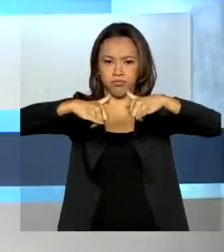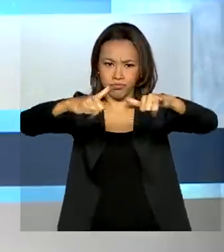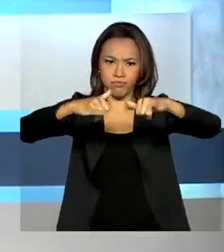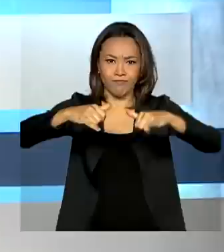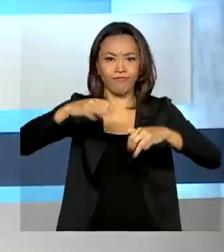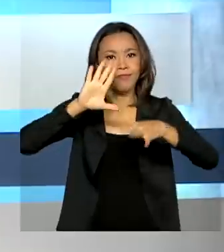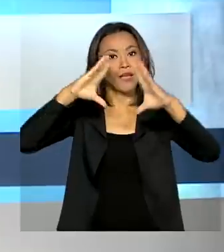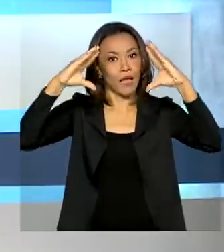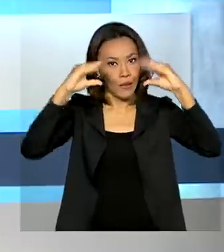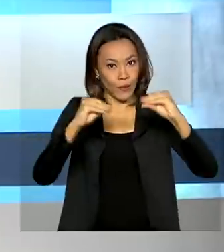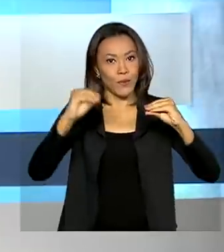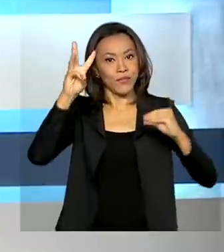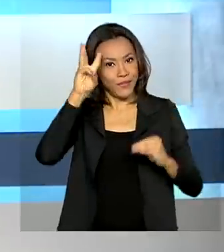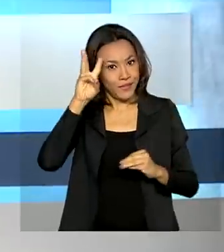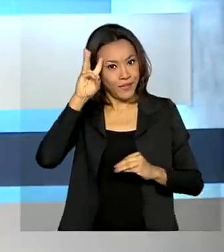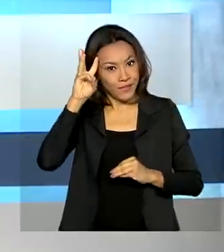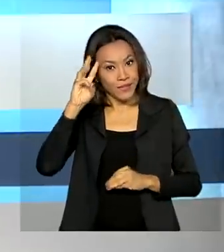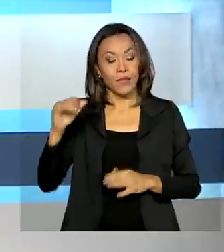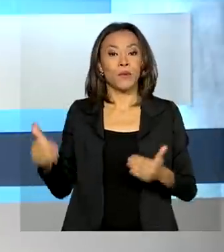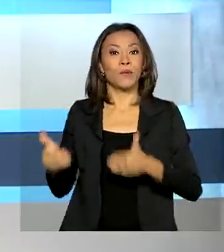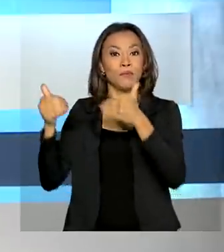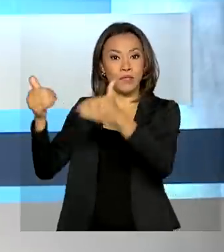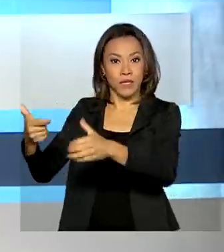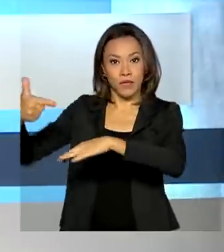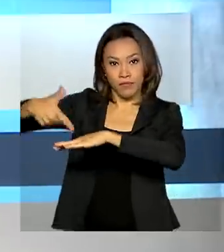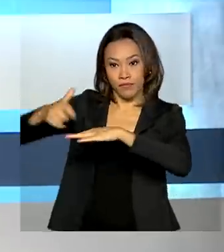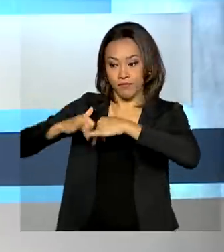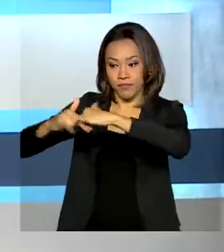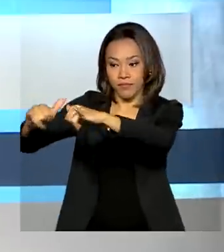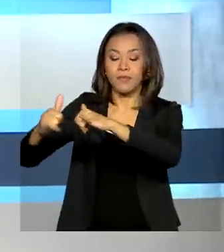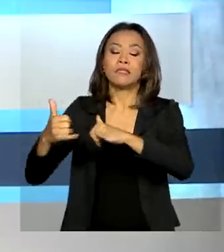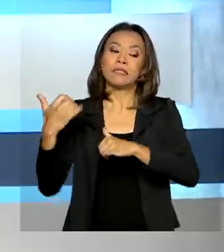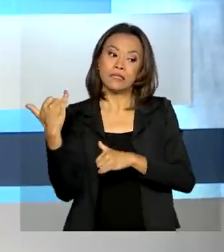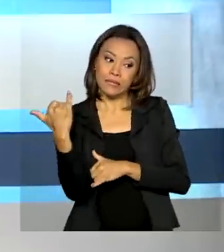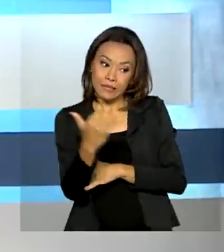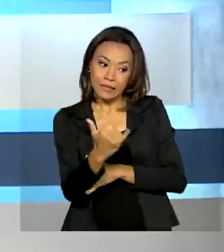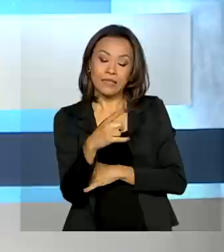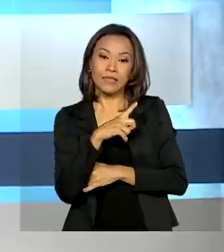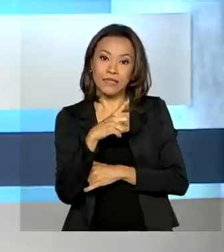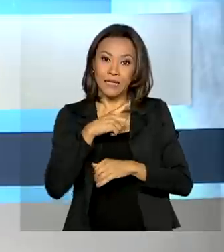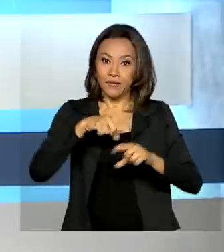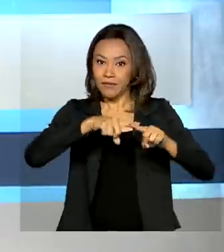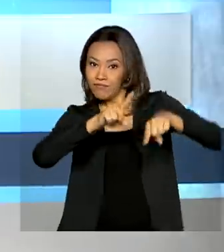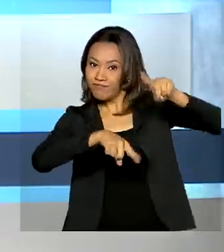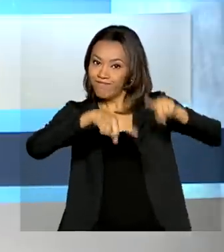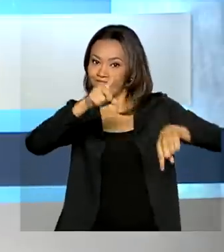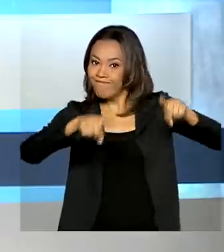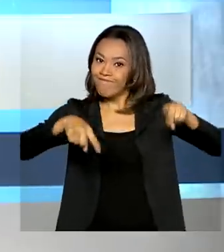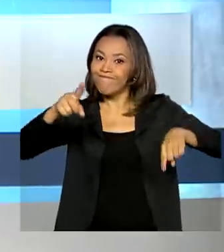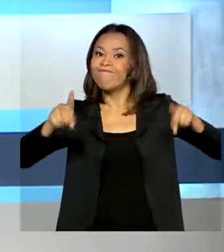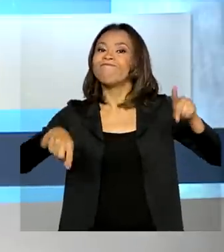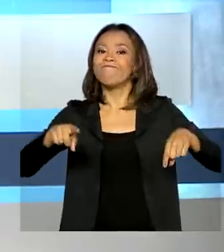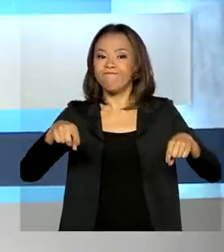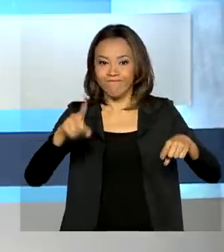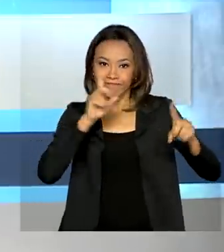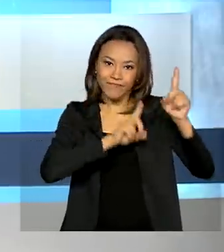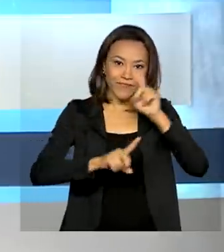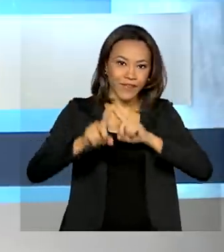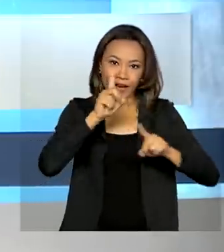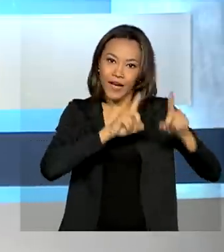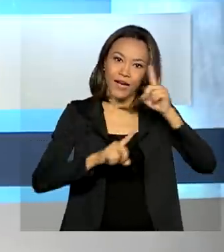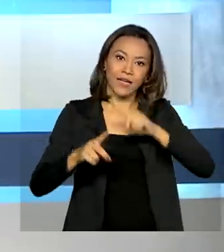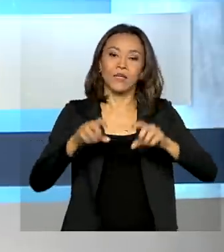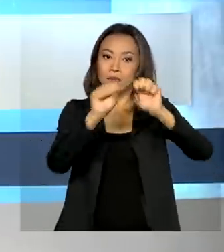O Ministério de Minas e Energia confirmou que o sistema elétrico apresentou instabilidade e que está sendo restabelecido